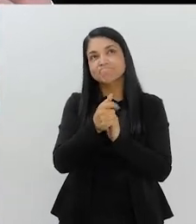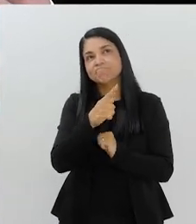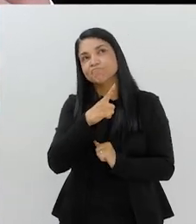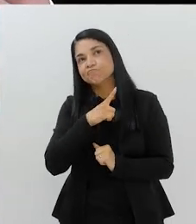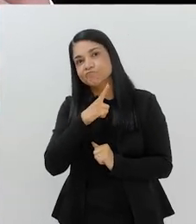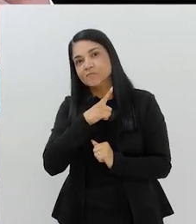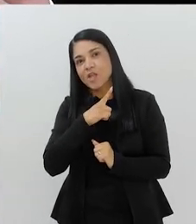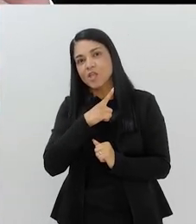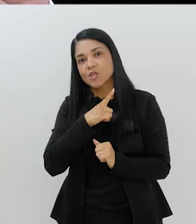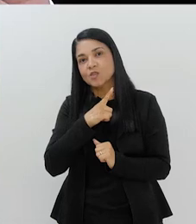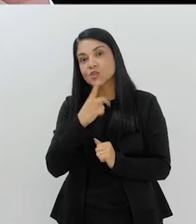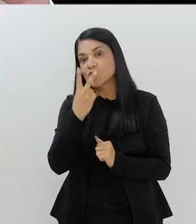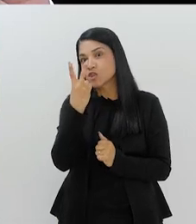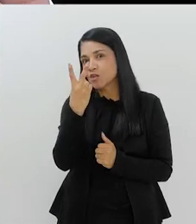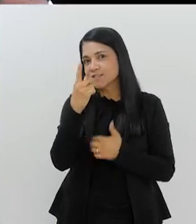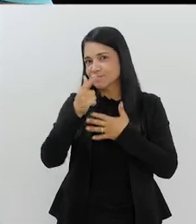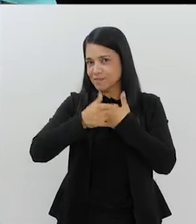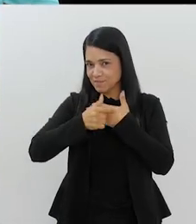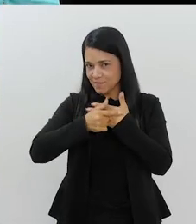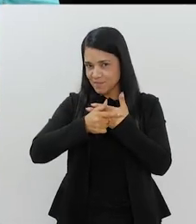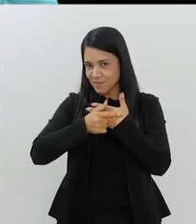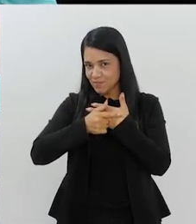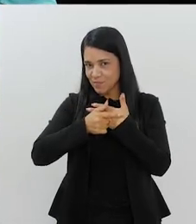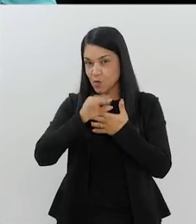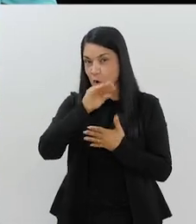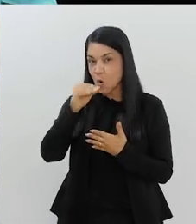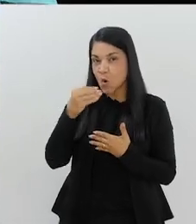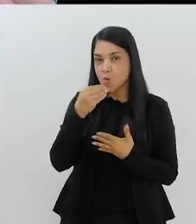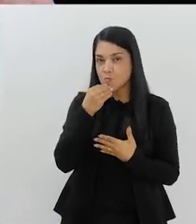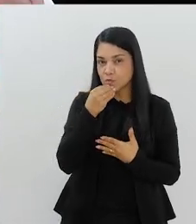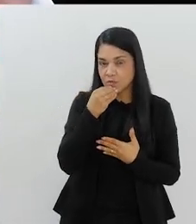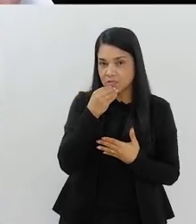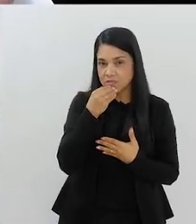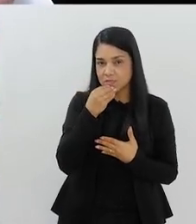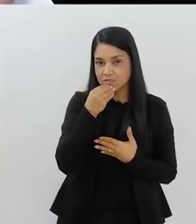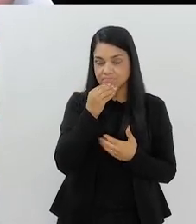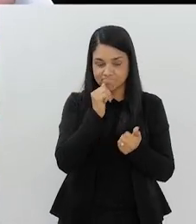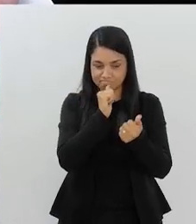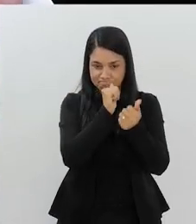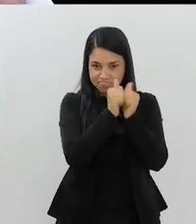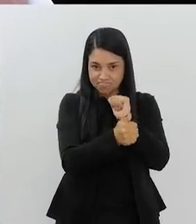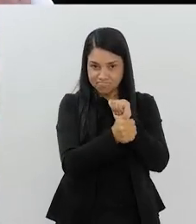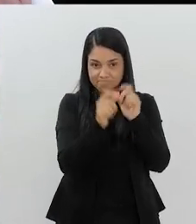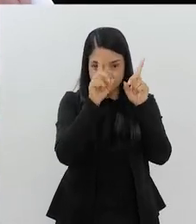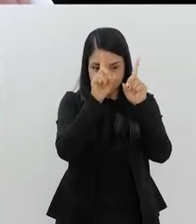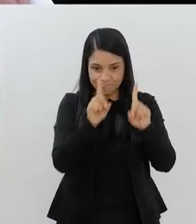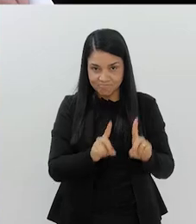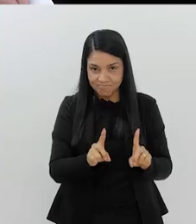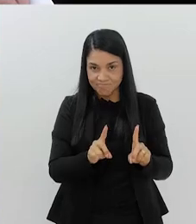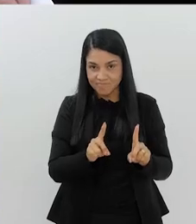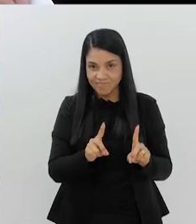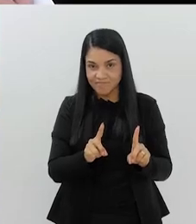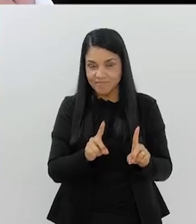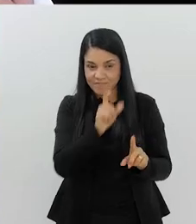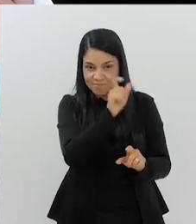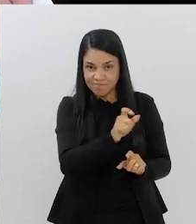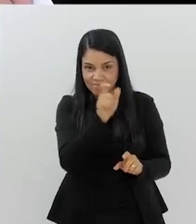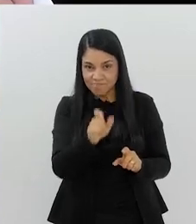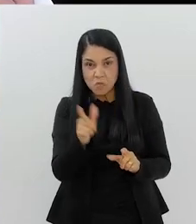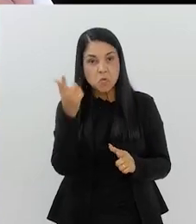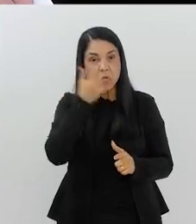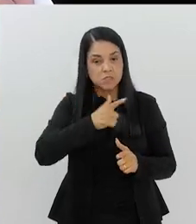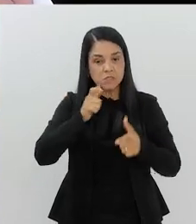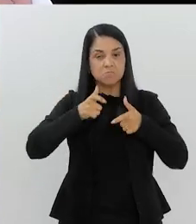tem um duplo papel. Ele oportuniza que atletas com deficiência